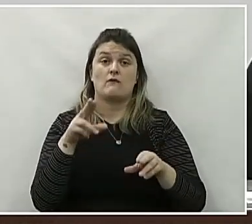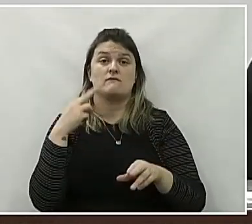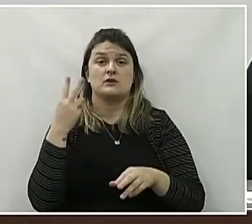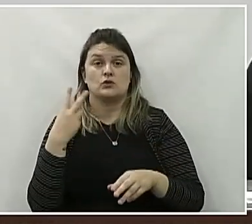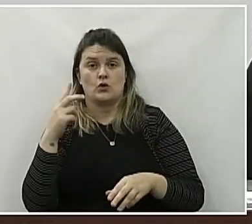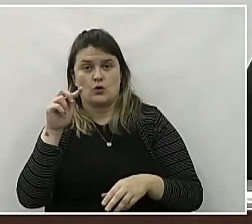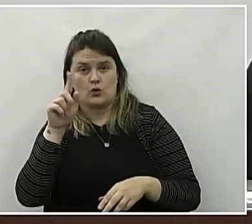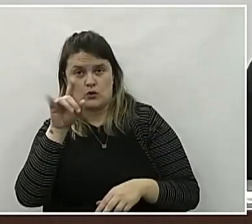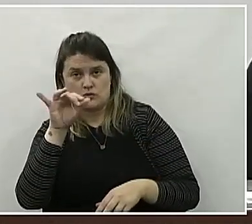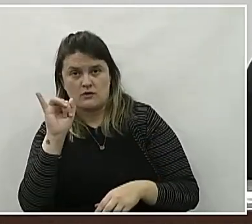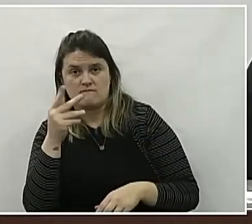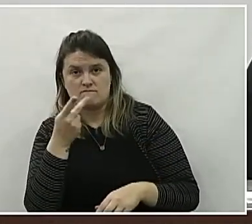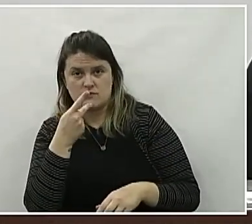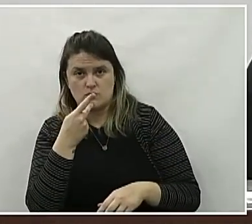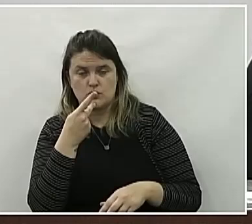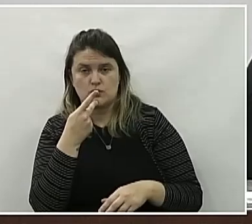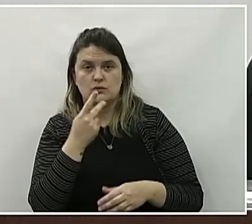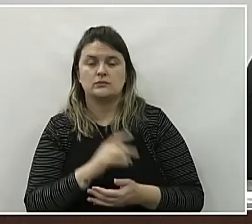Godoy falou,